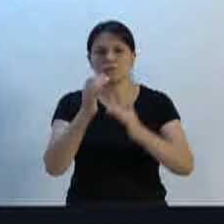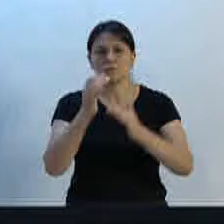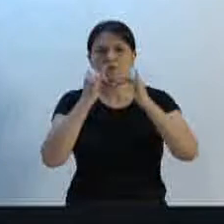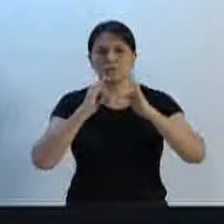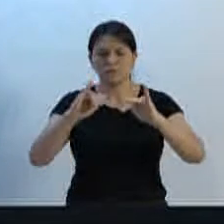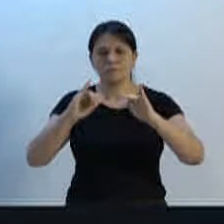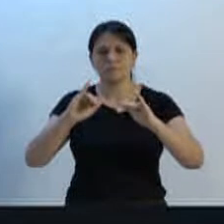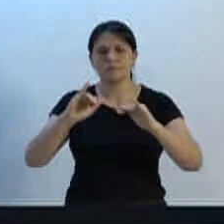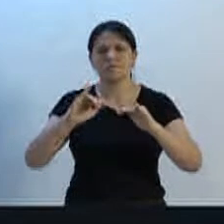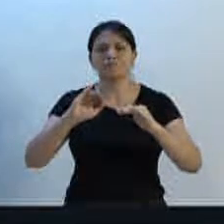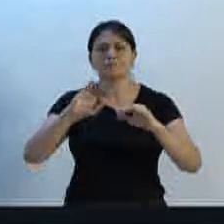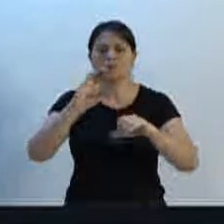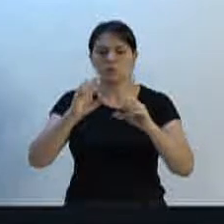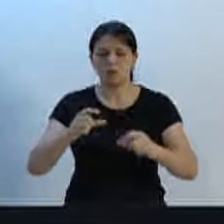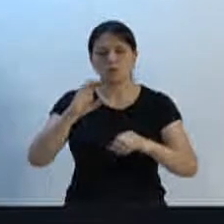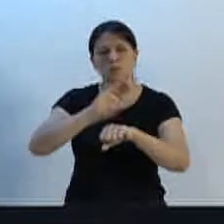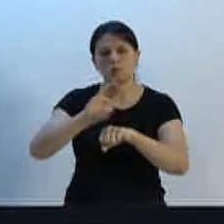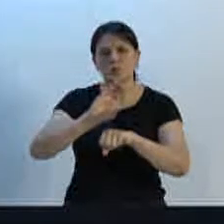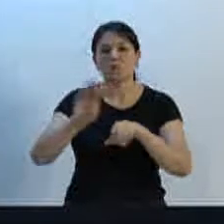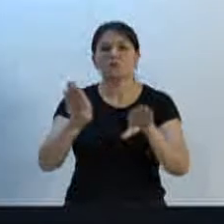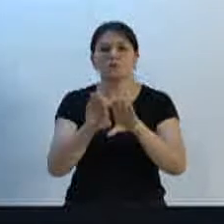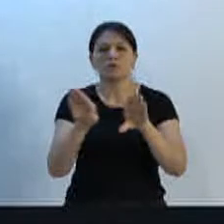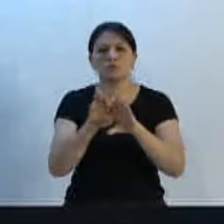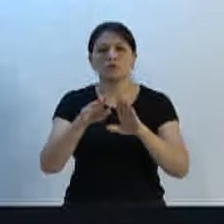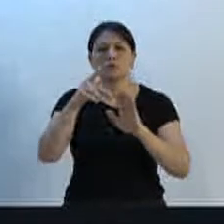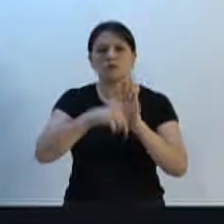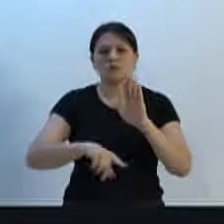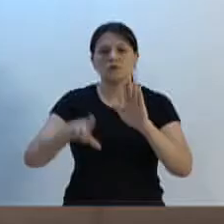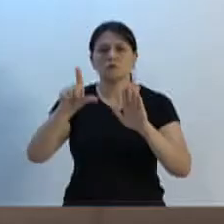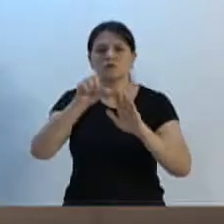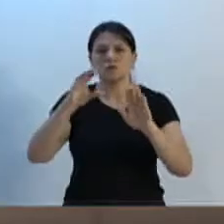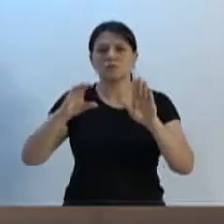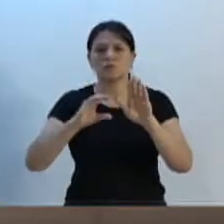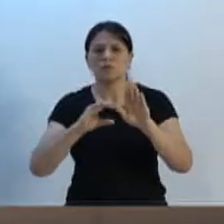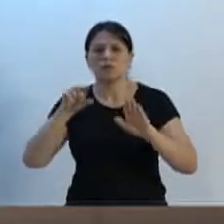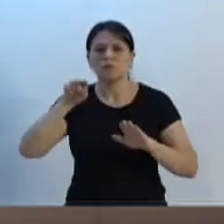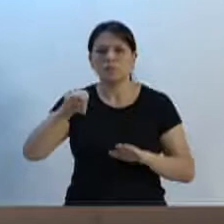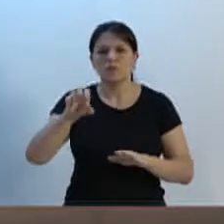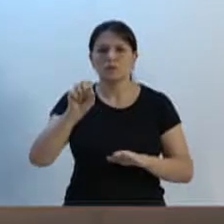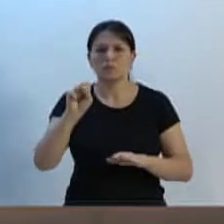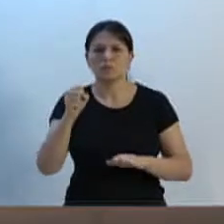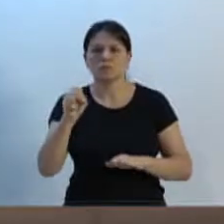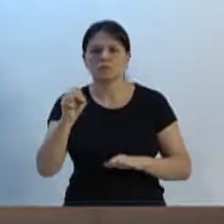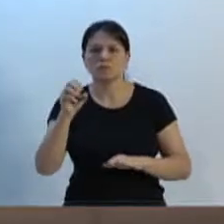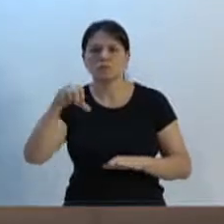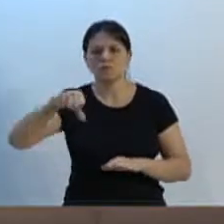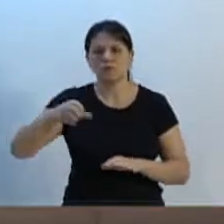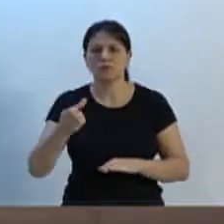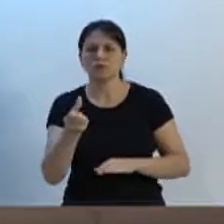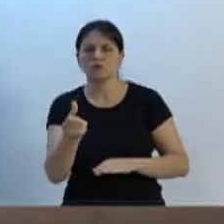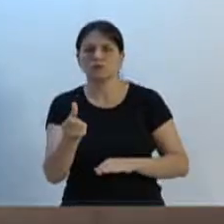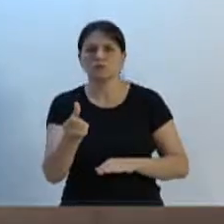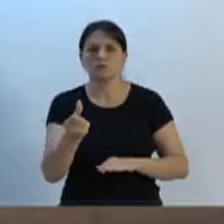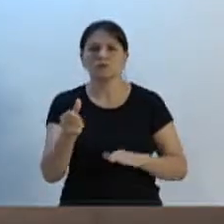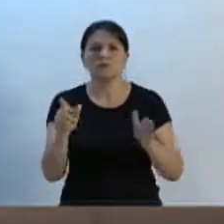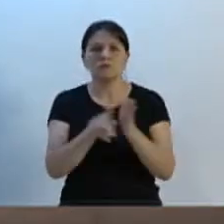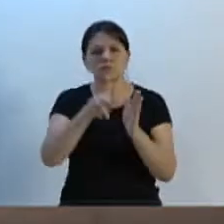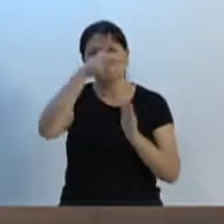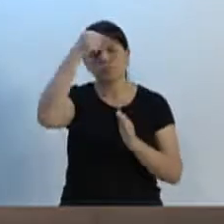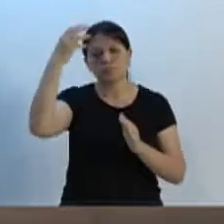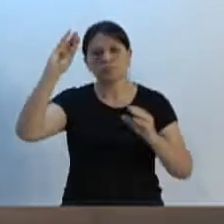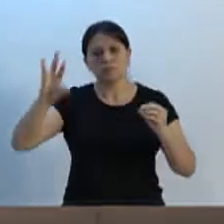Em segunda discussão, em votação, o projeto de lei complementar número 1896 de autoria do Poder Executivo, que inclui